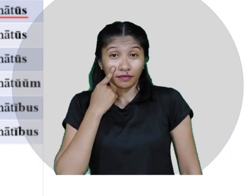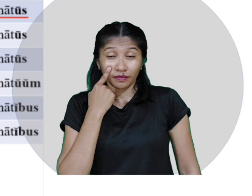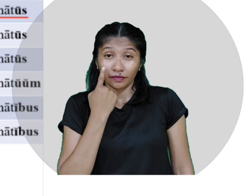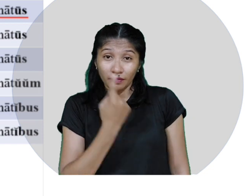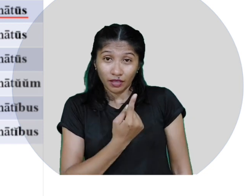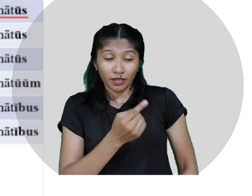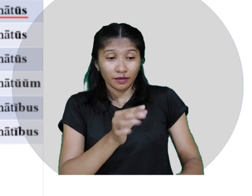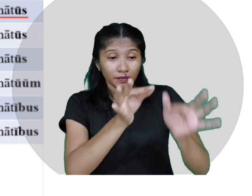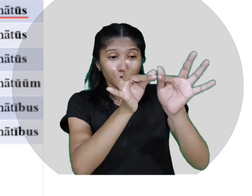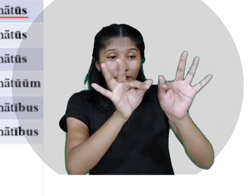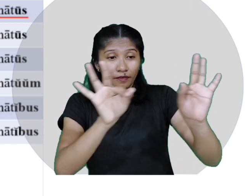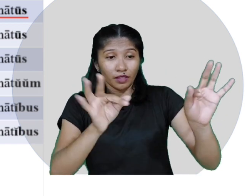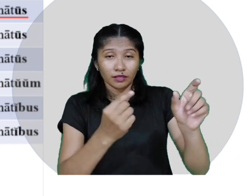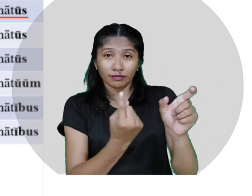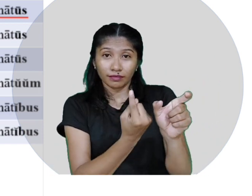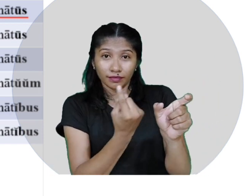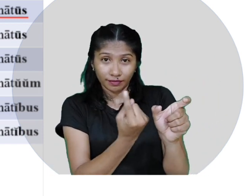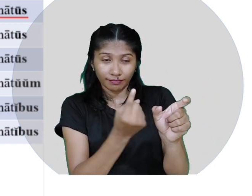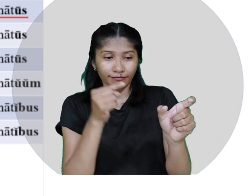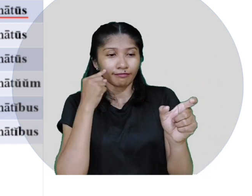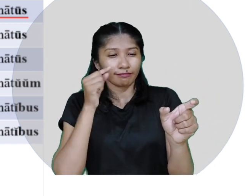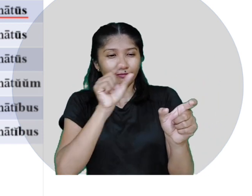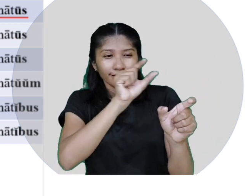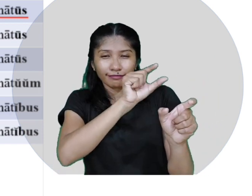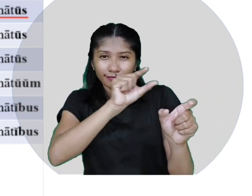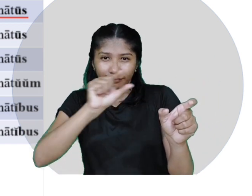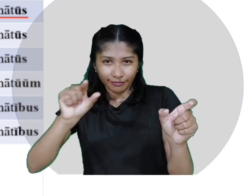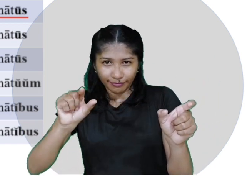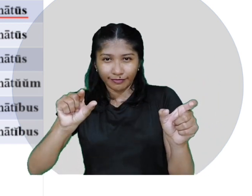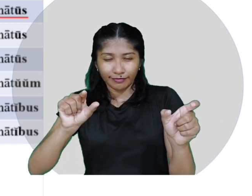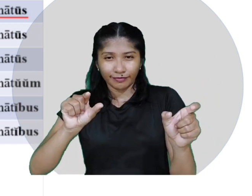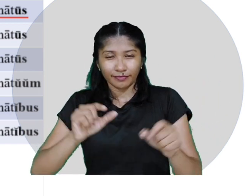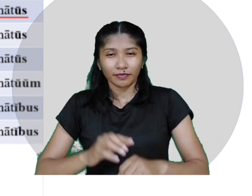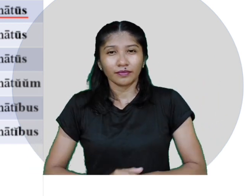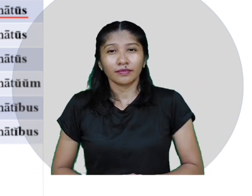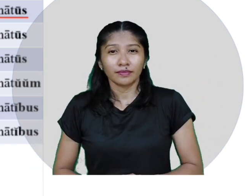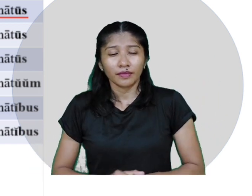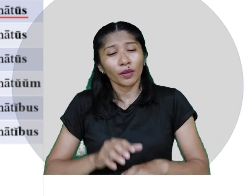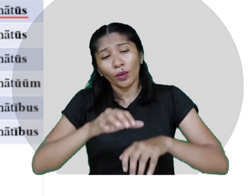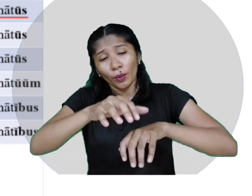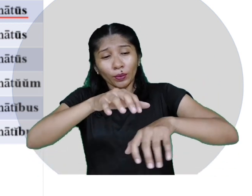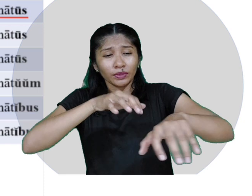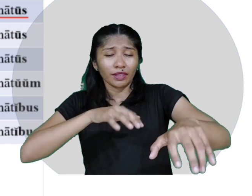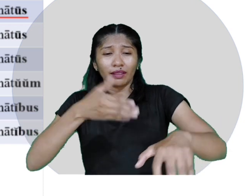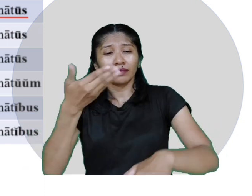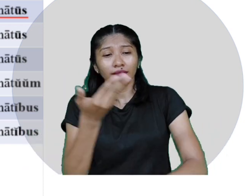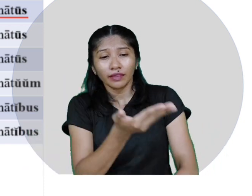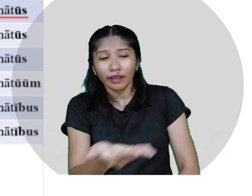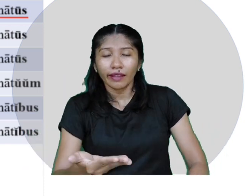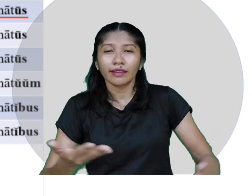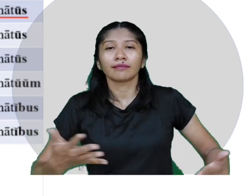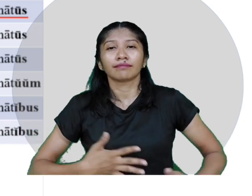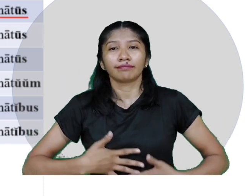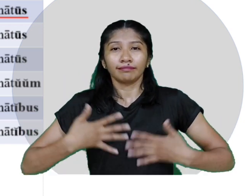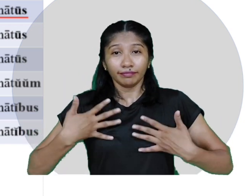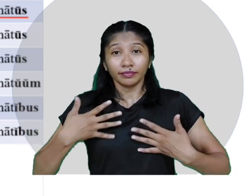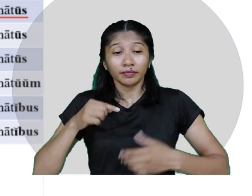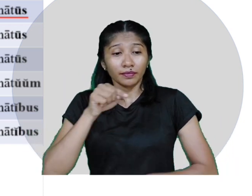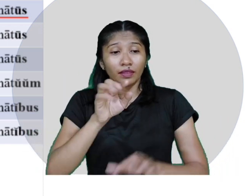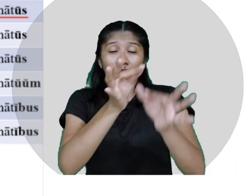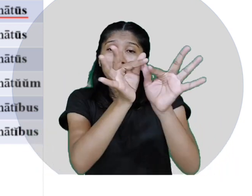senatus, laitum es, o senado, es favorável. Esta frase, indo para o plural,